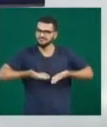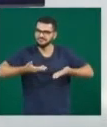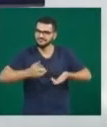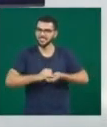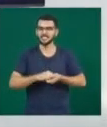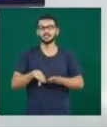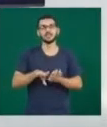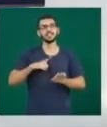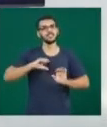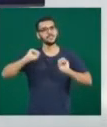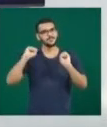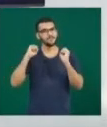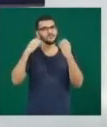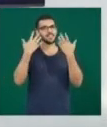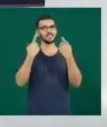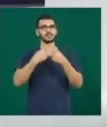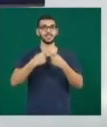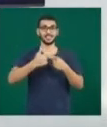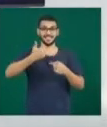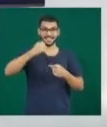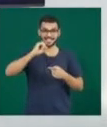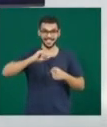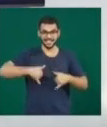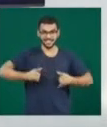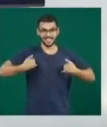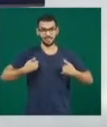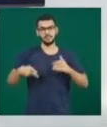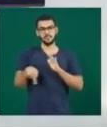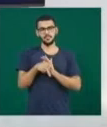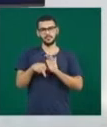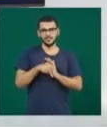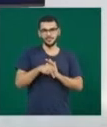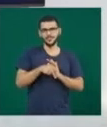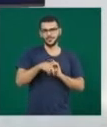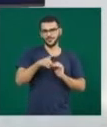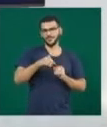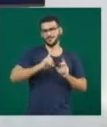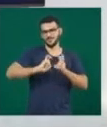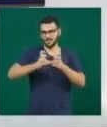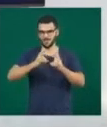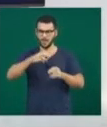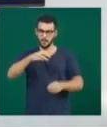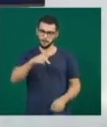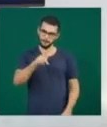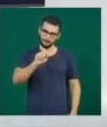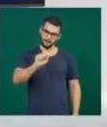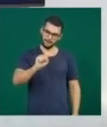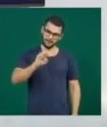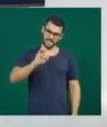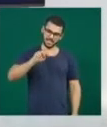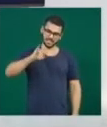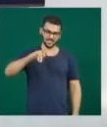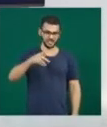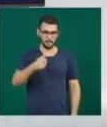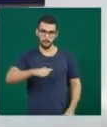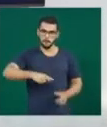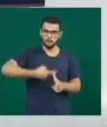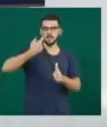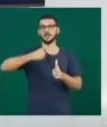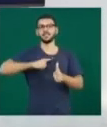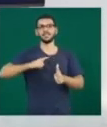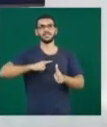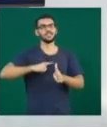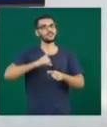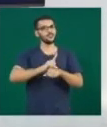comemoração ao centenário do mestre João Pequeno de Pastinha, primeiro capoeirista do Brasil a receber um título de doutor honoris